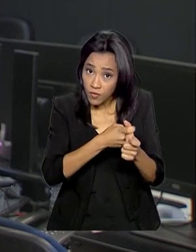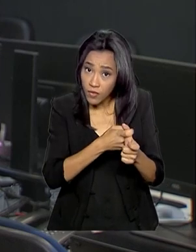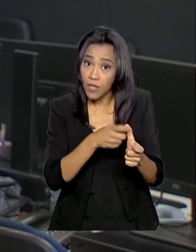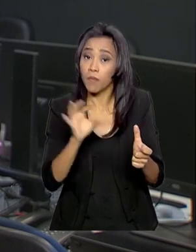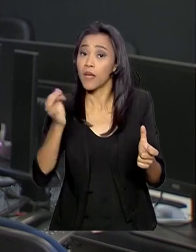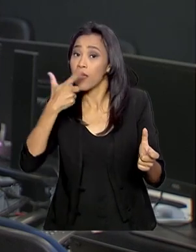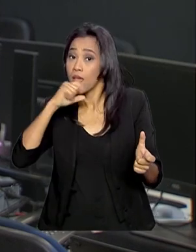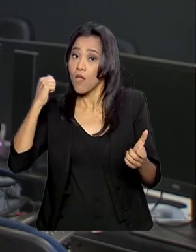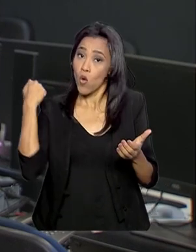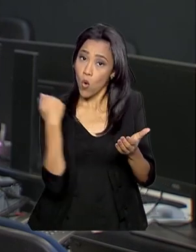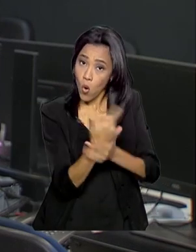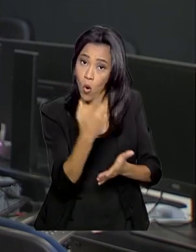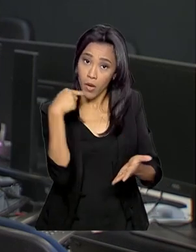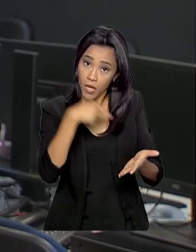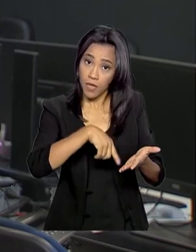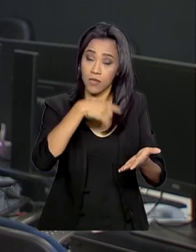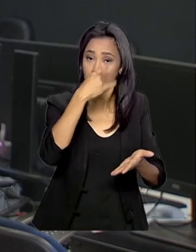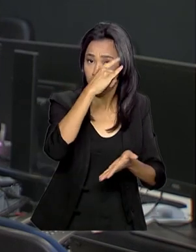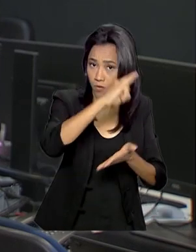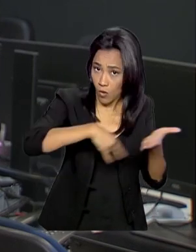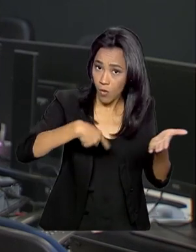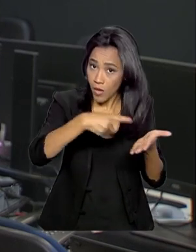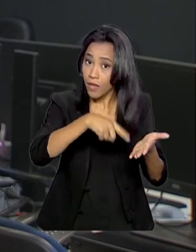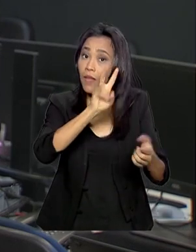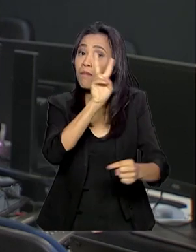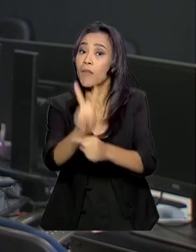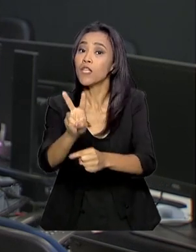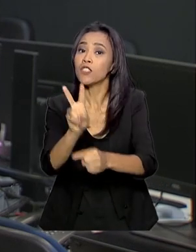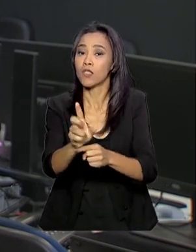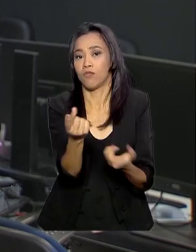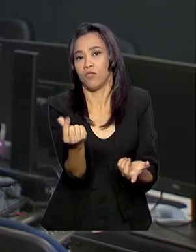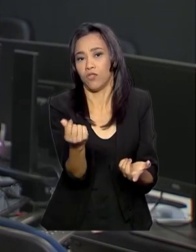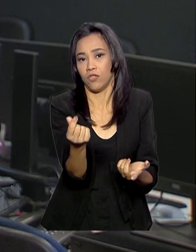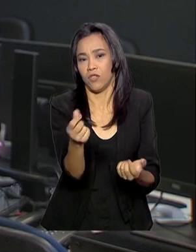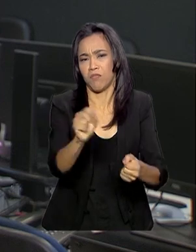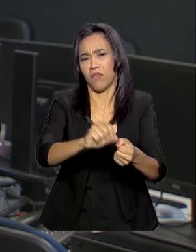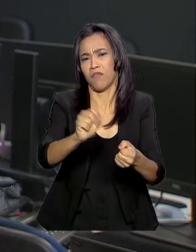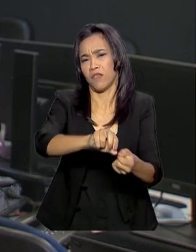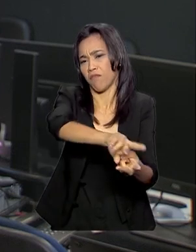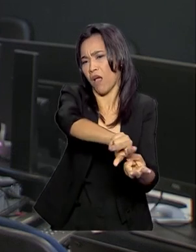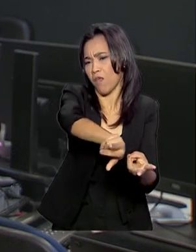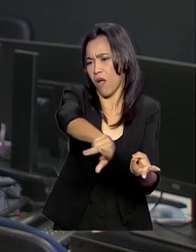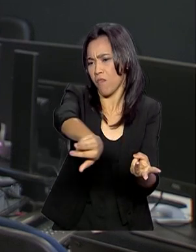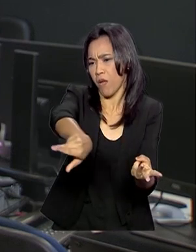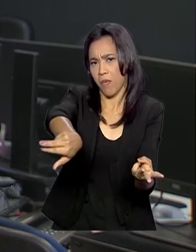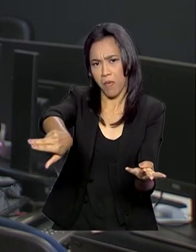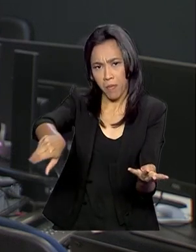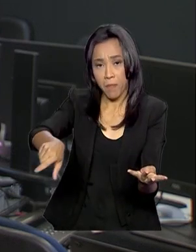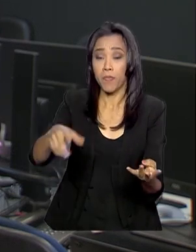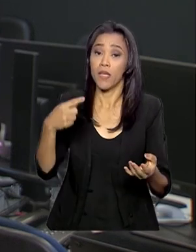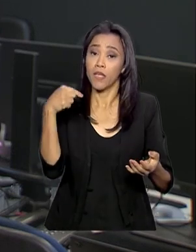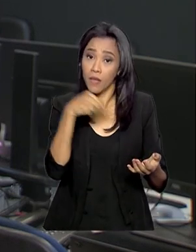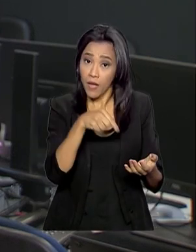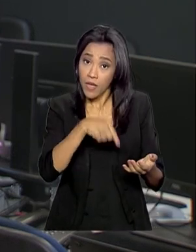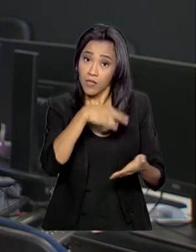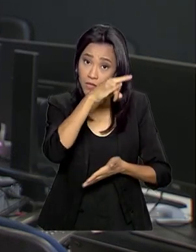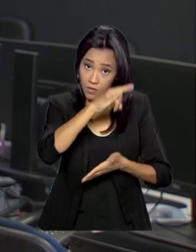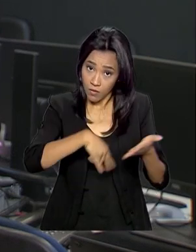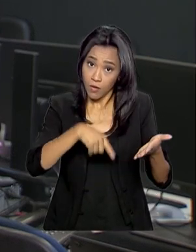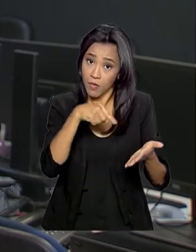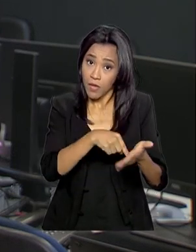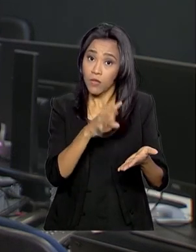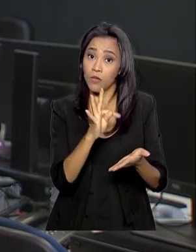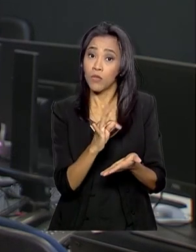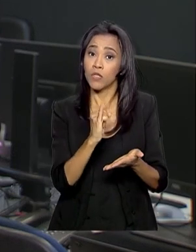compra um destes papéis está emprestando dinheiro para a realização de diversos tipos de empreendimentos. As emissões de debêntures alcançaram R 14